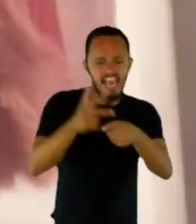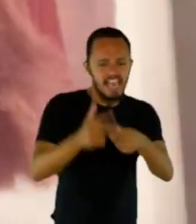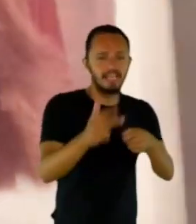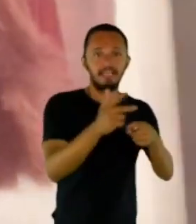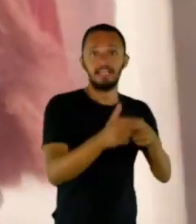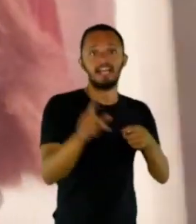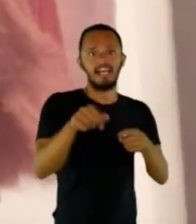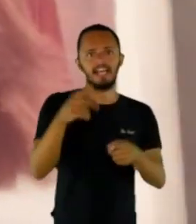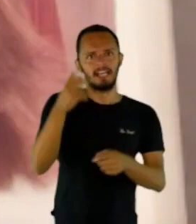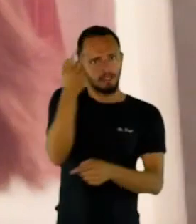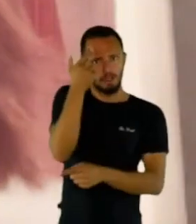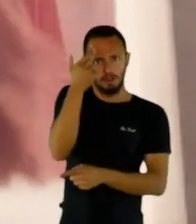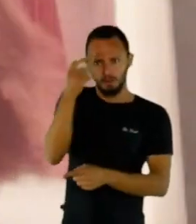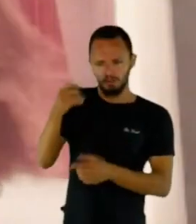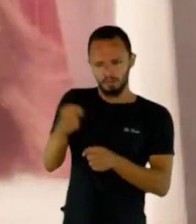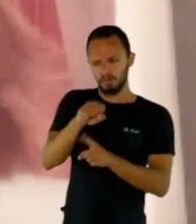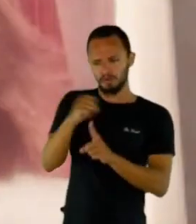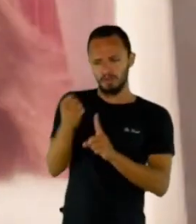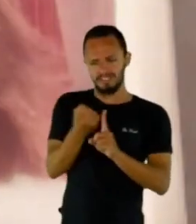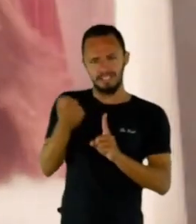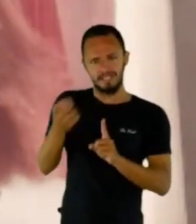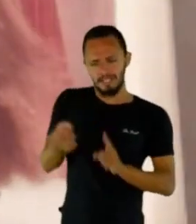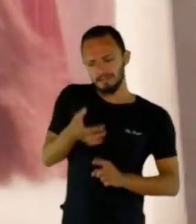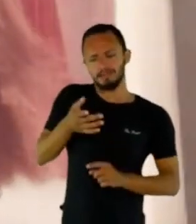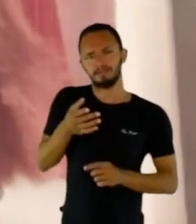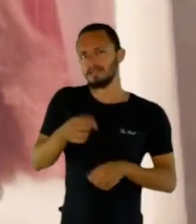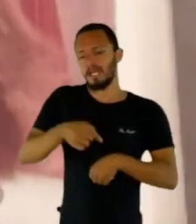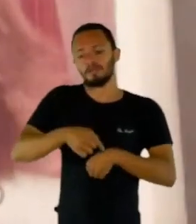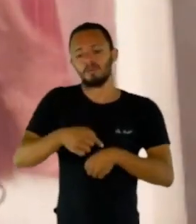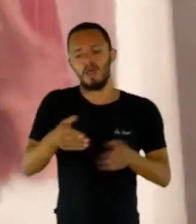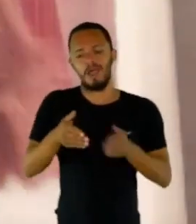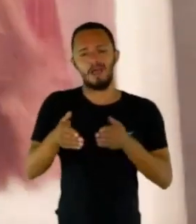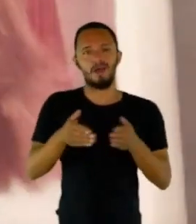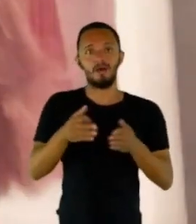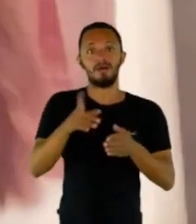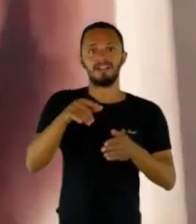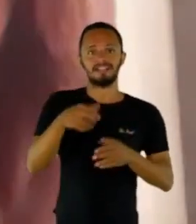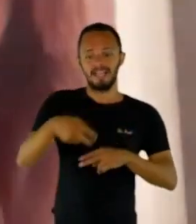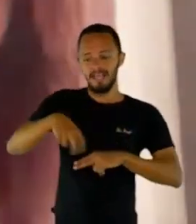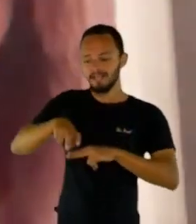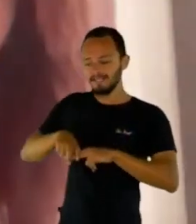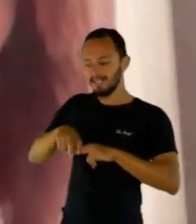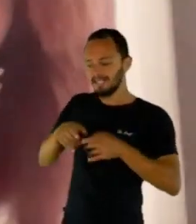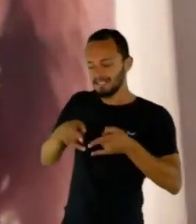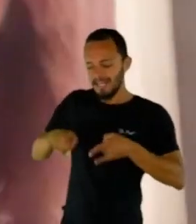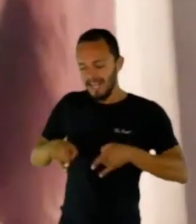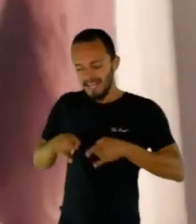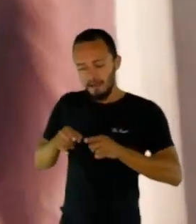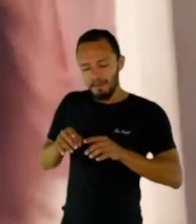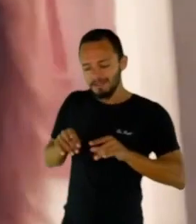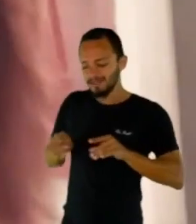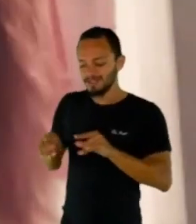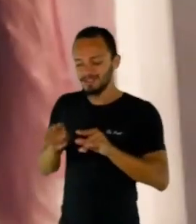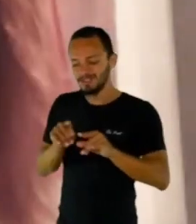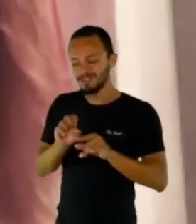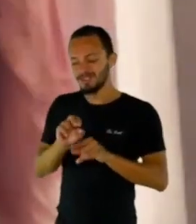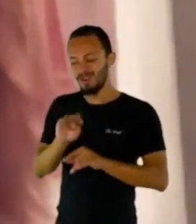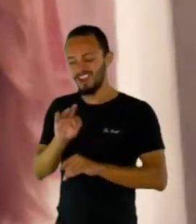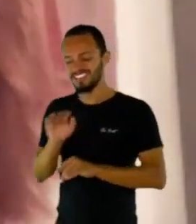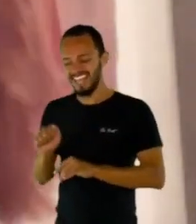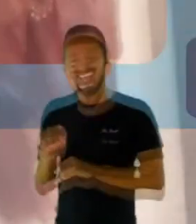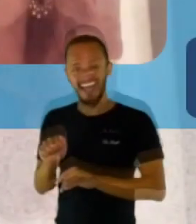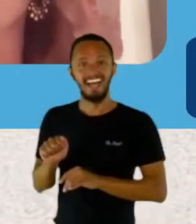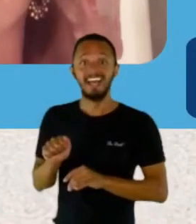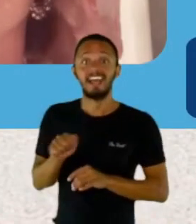tipo os damas da sociedade. Puta na cama, na sala satre, na cama, sufra. Eu tive que